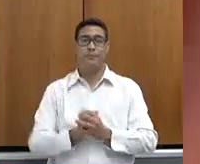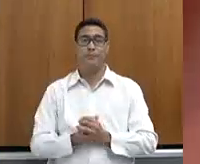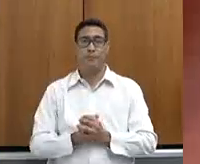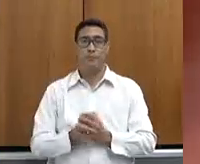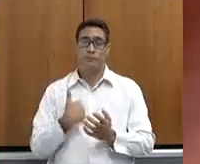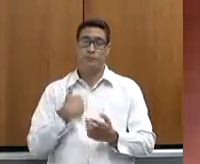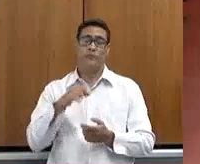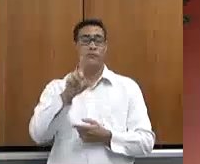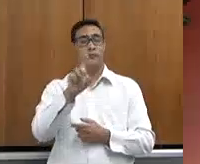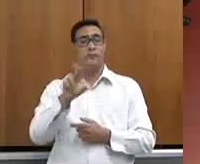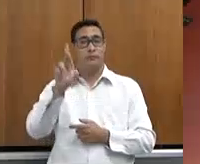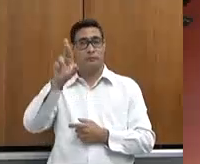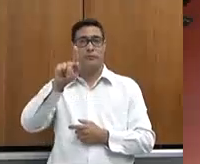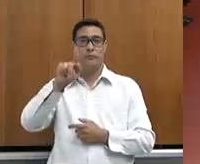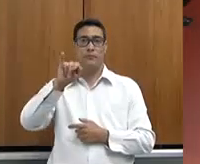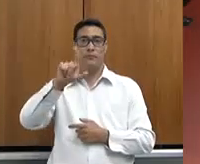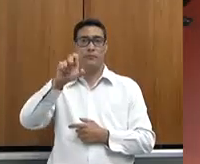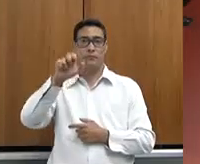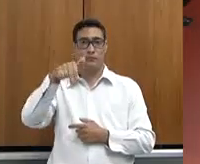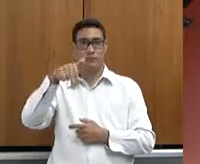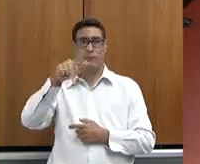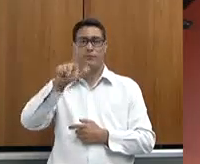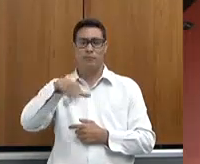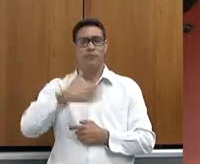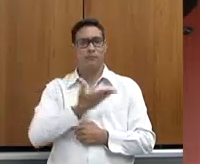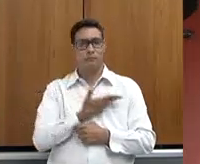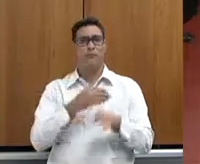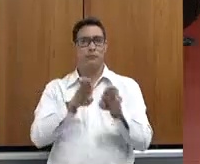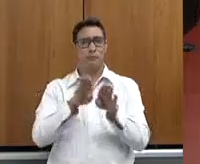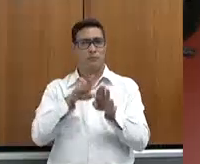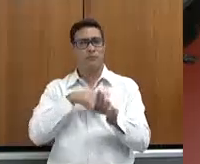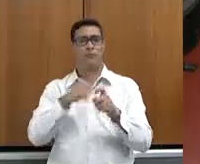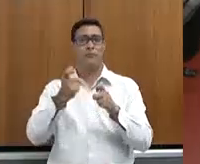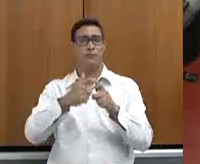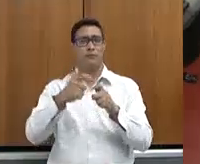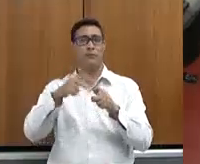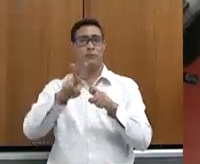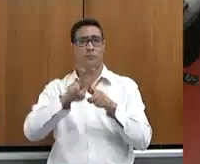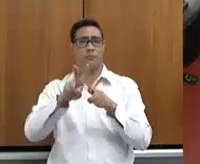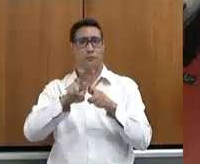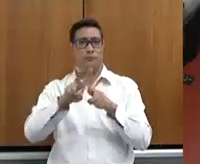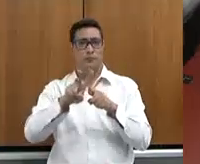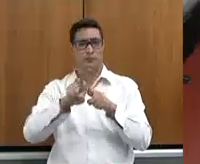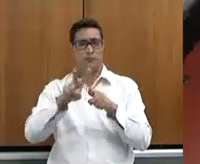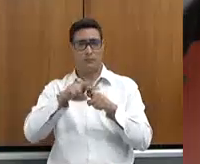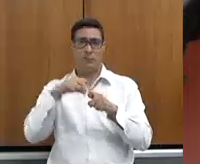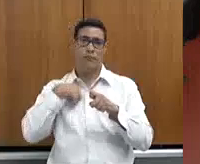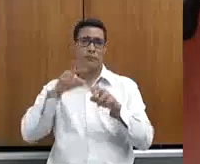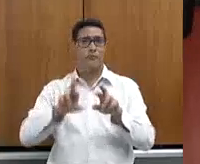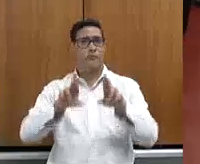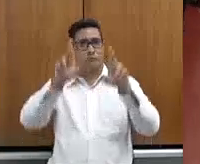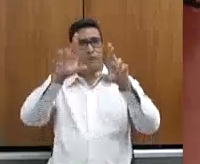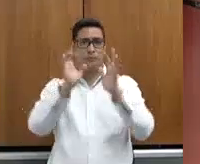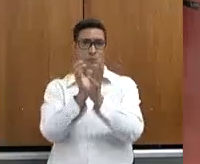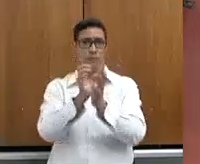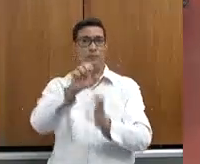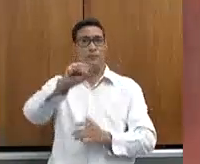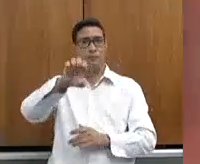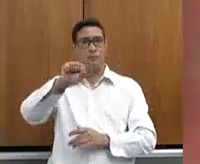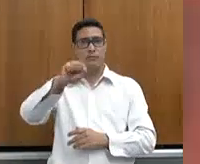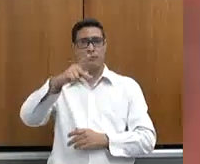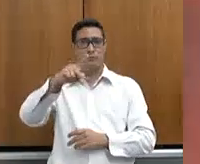Doutor Gilson de Assis Salles, colega, médico veterinário e superintendente de Abastecimento e Cooperativismo da CEAPA.